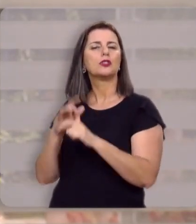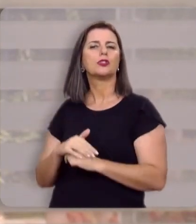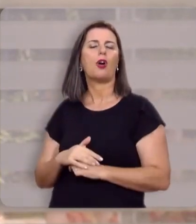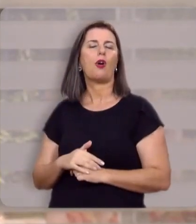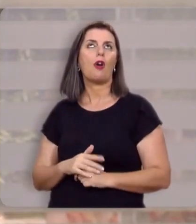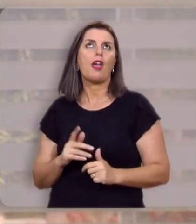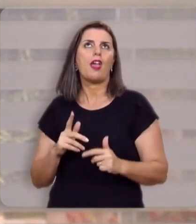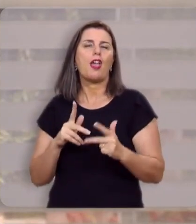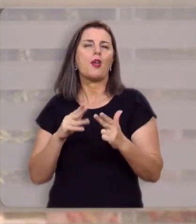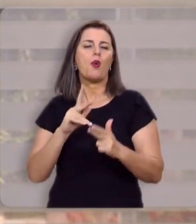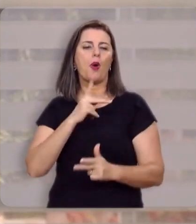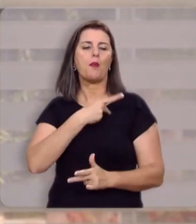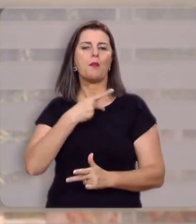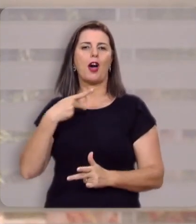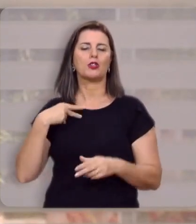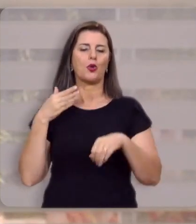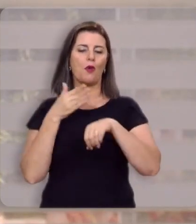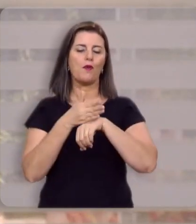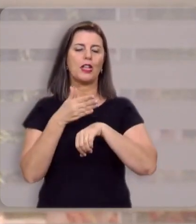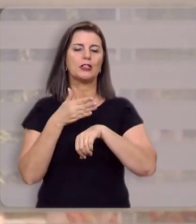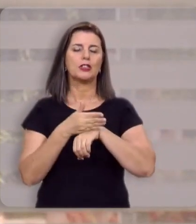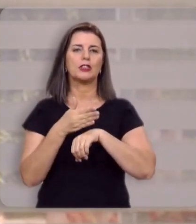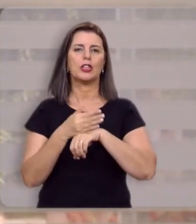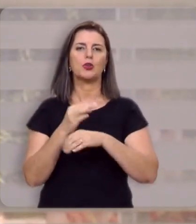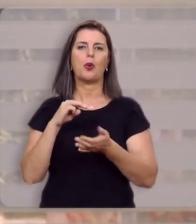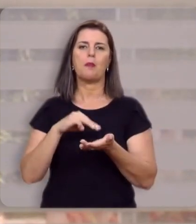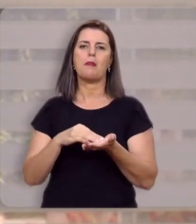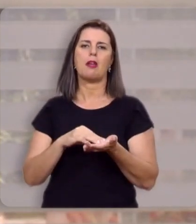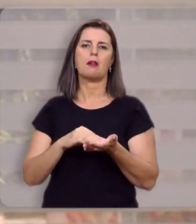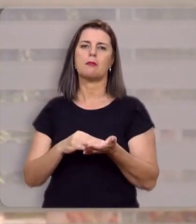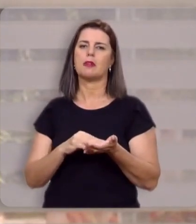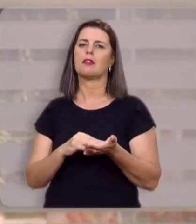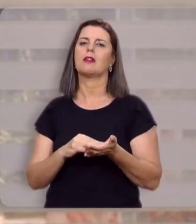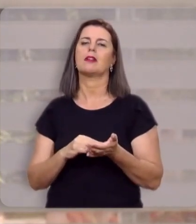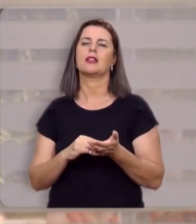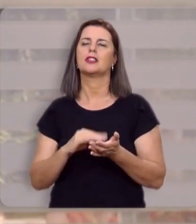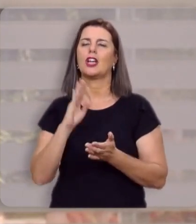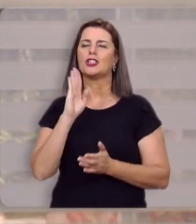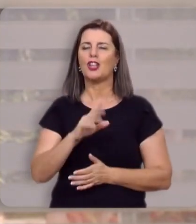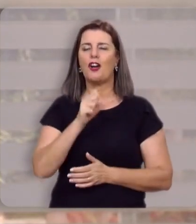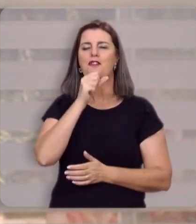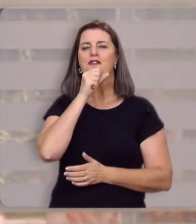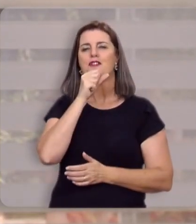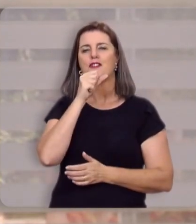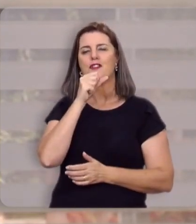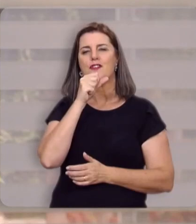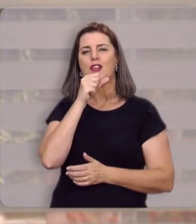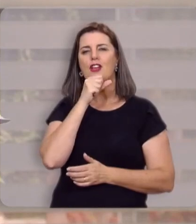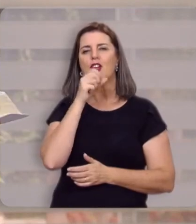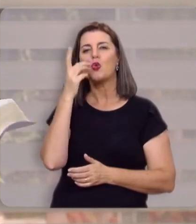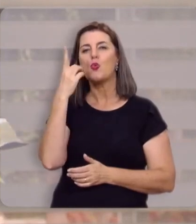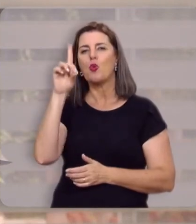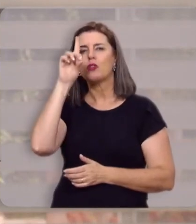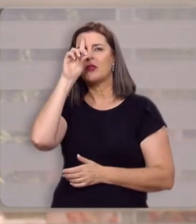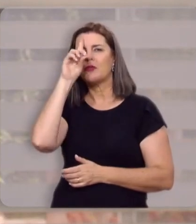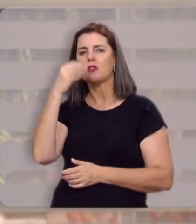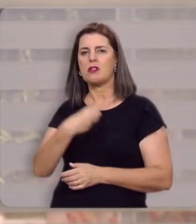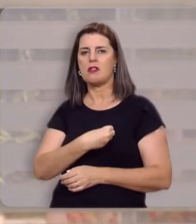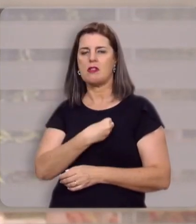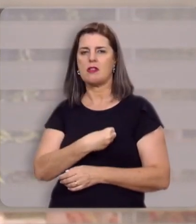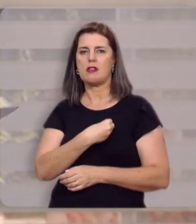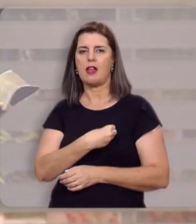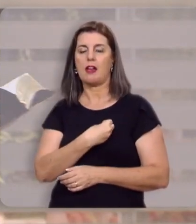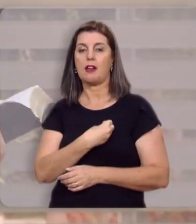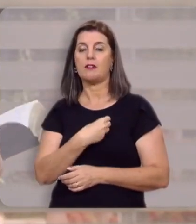Como aquele pastor que foi visitar um membro da igreja já idoso, já nos últimos dias de vida,